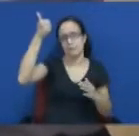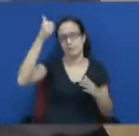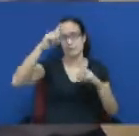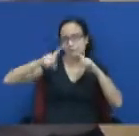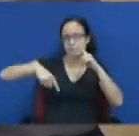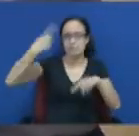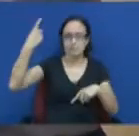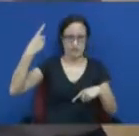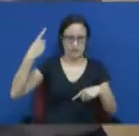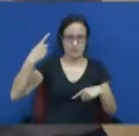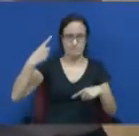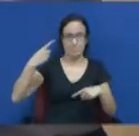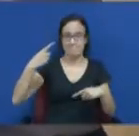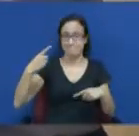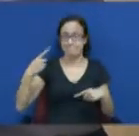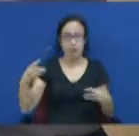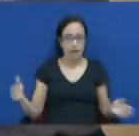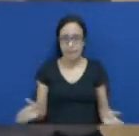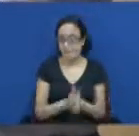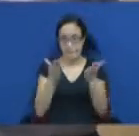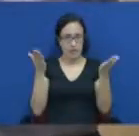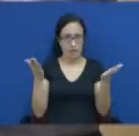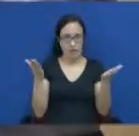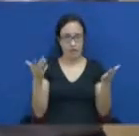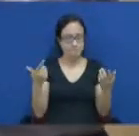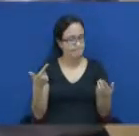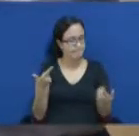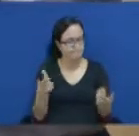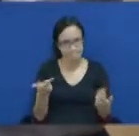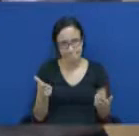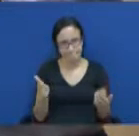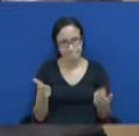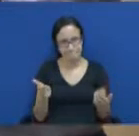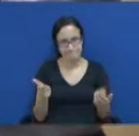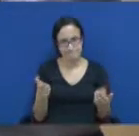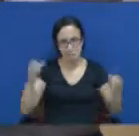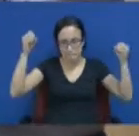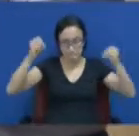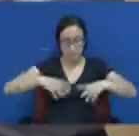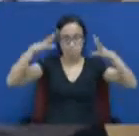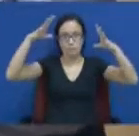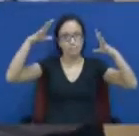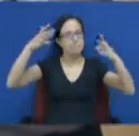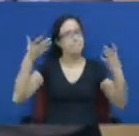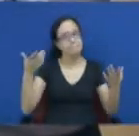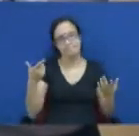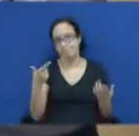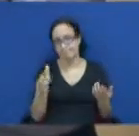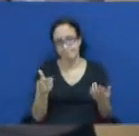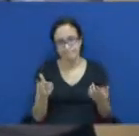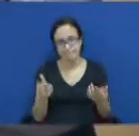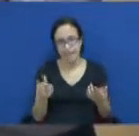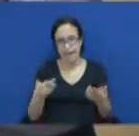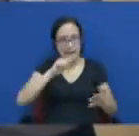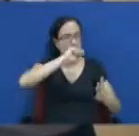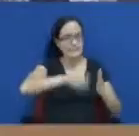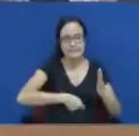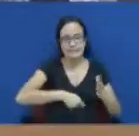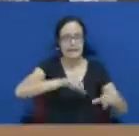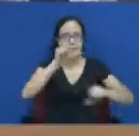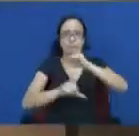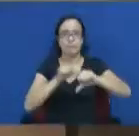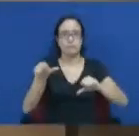Não há fórmula mágica. Não vai chegar algo que diz, olha, assina isso aqui e a cidade se transforma. Não.